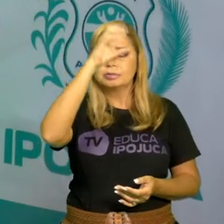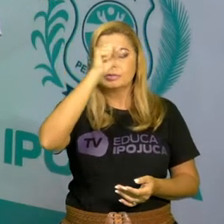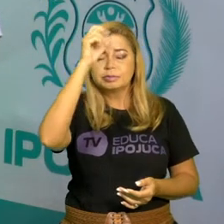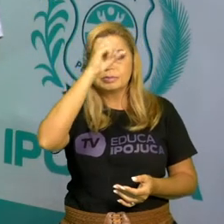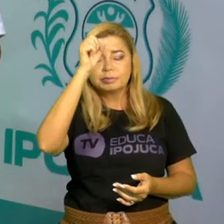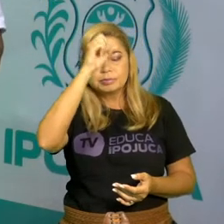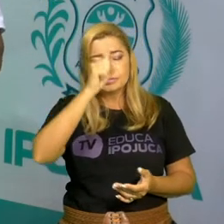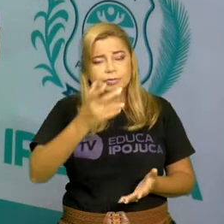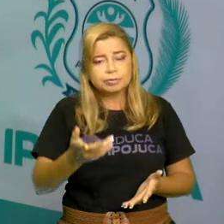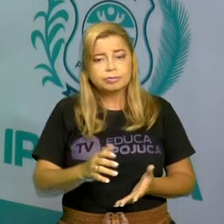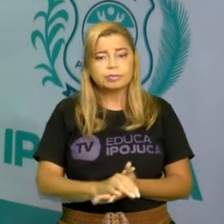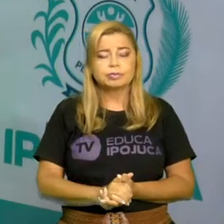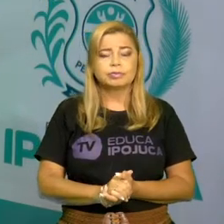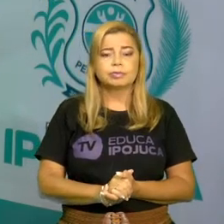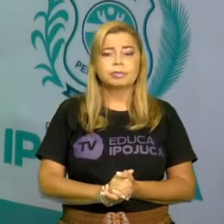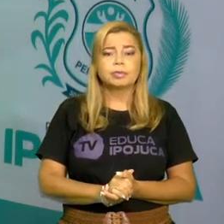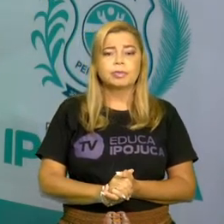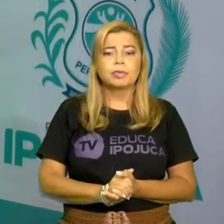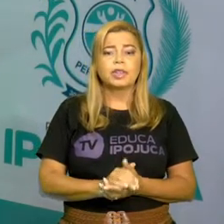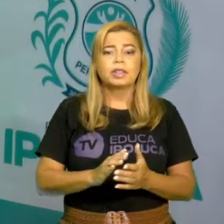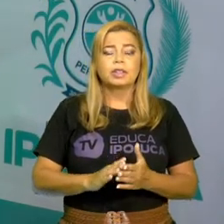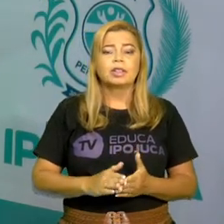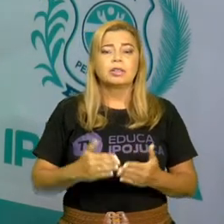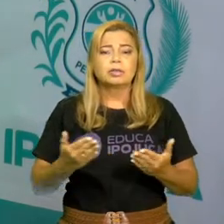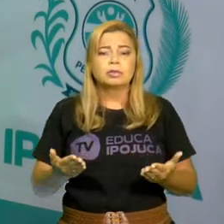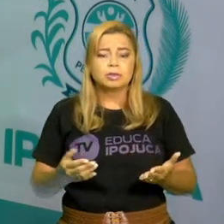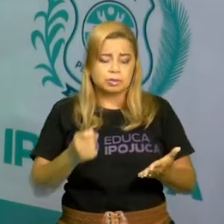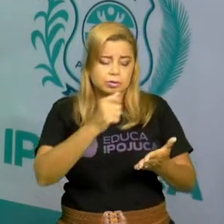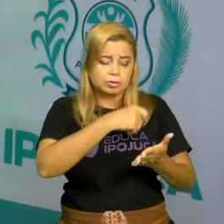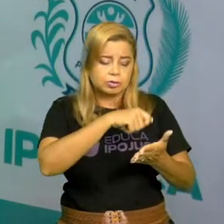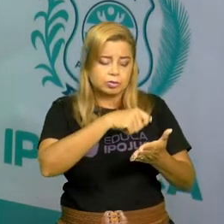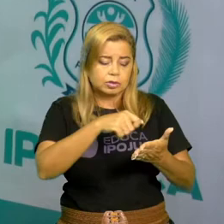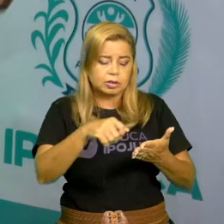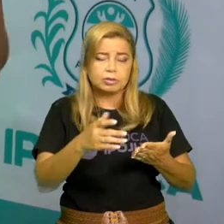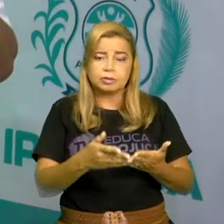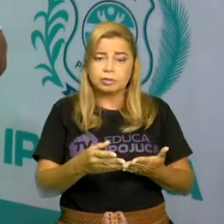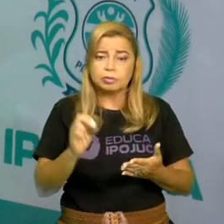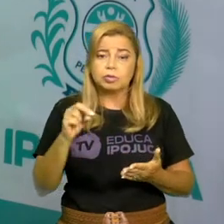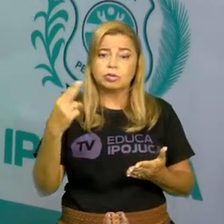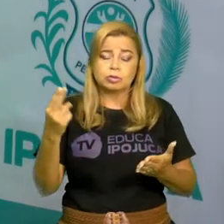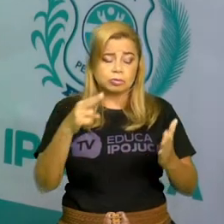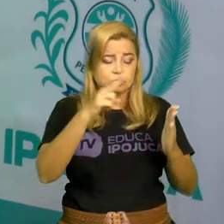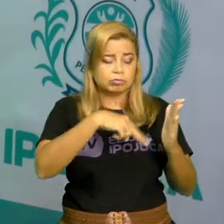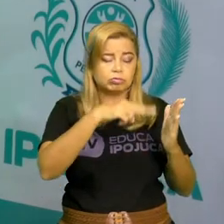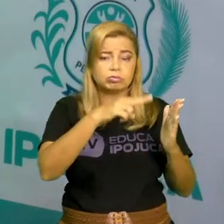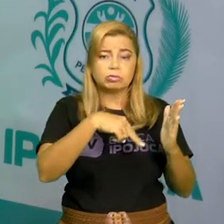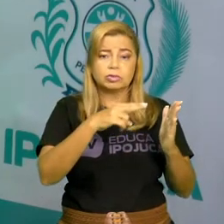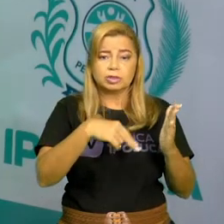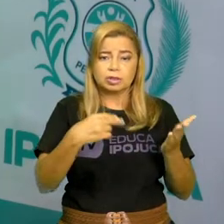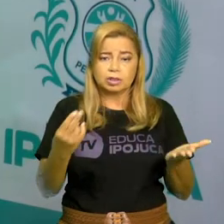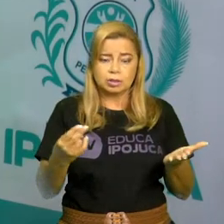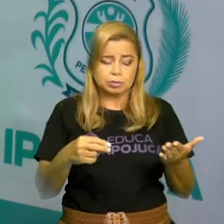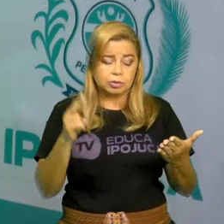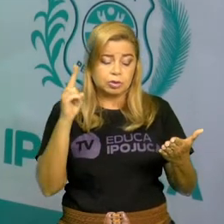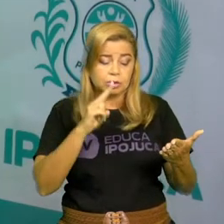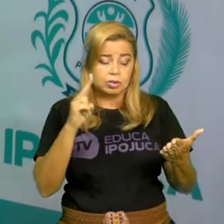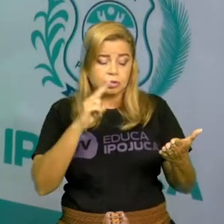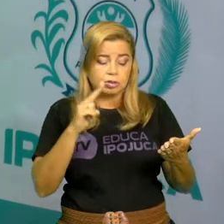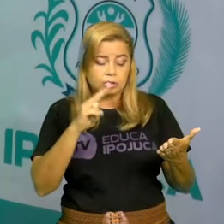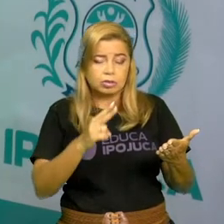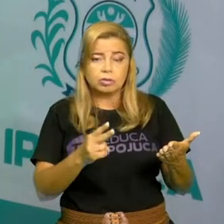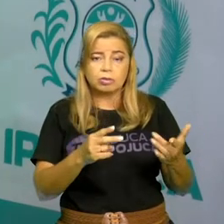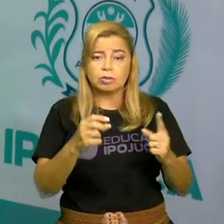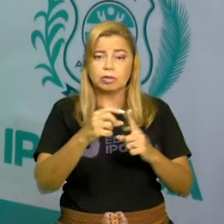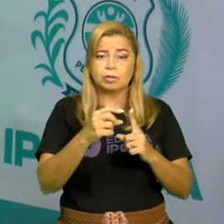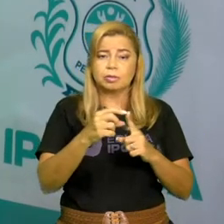alguma coisa, escrevendo e lendo uma palavra que a gente não tem, que a gente não consegue entender